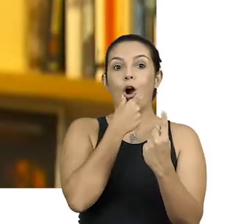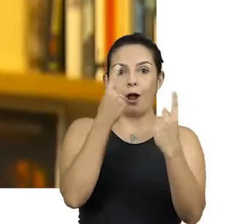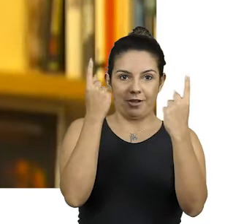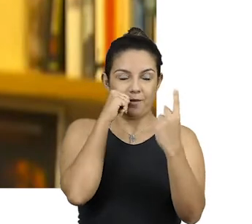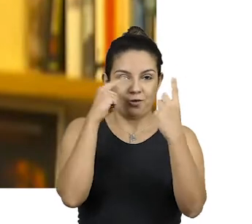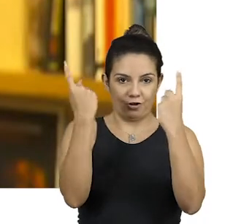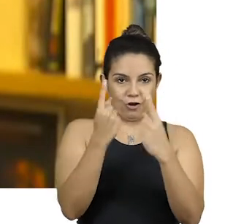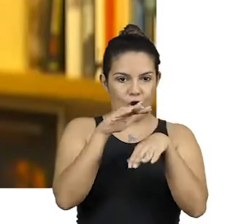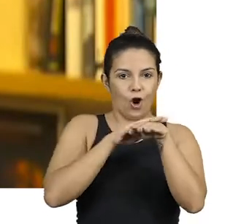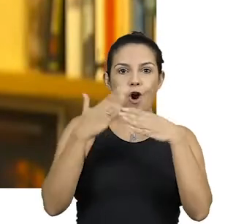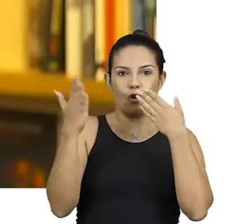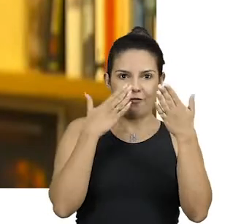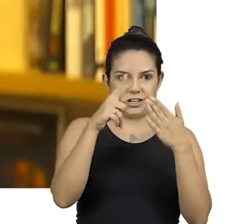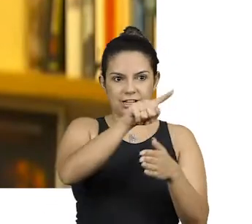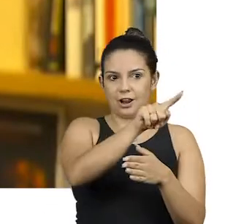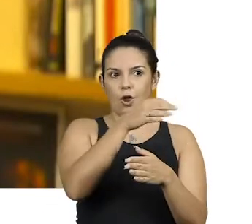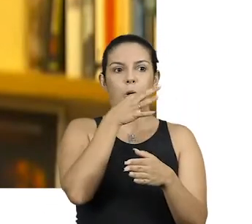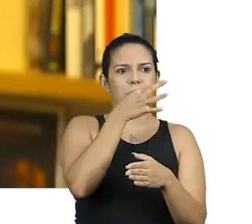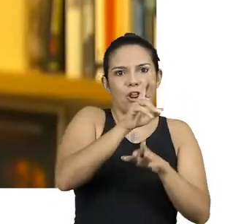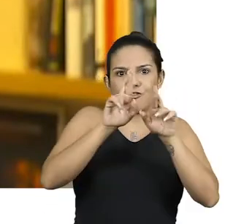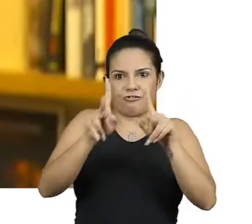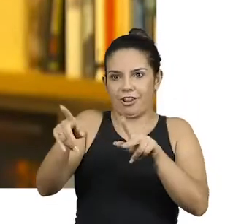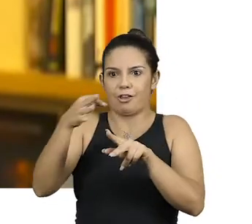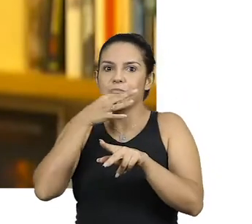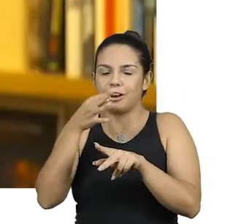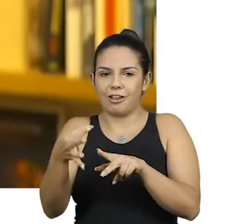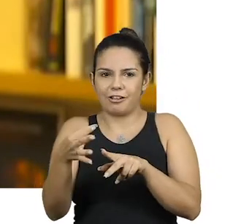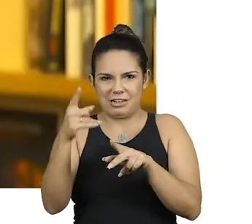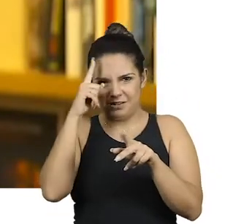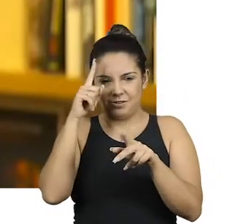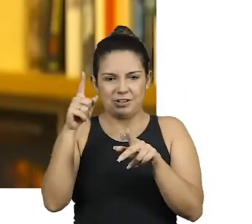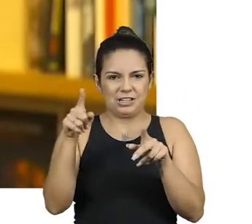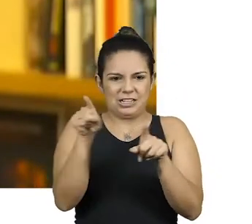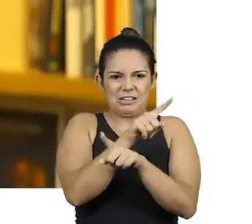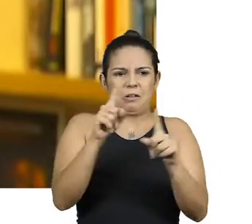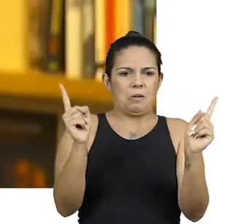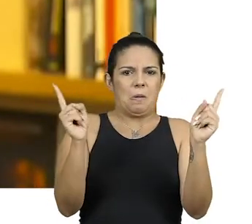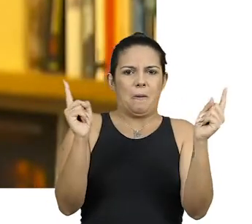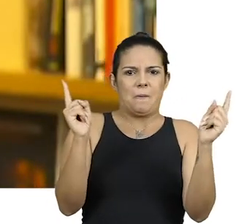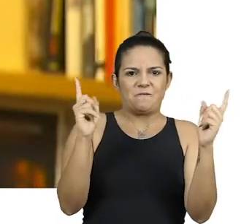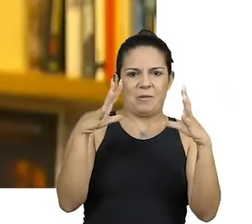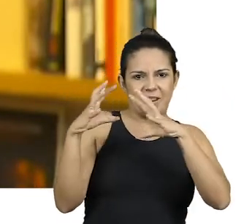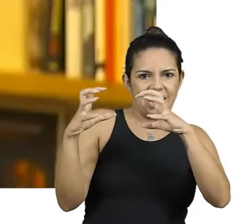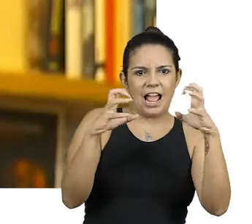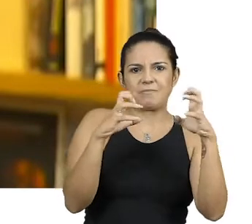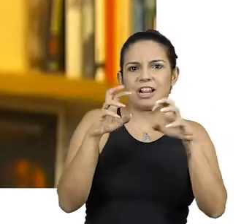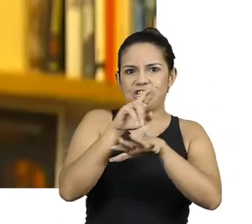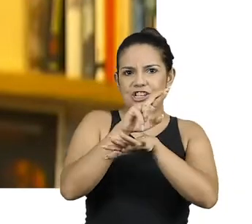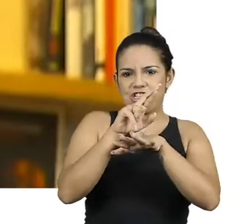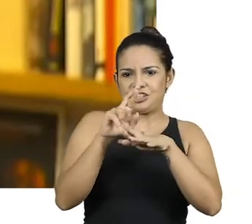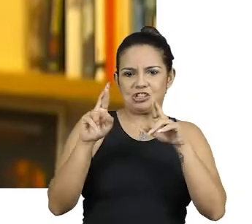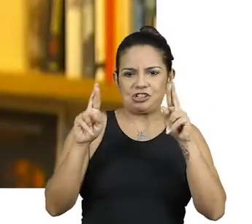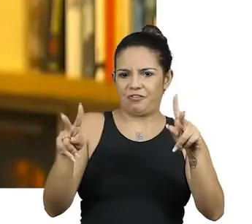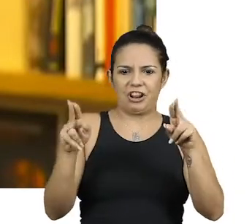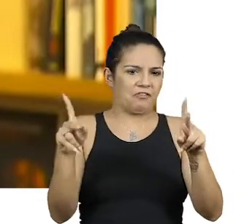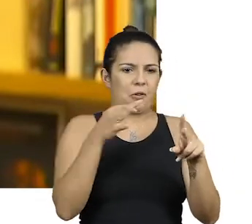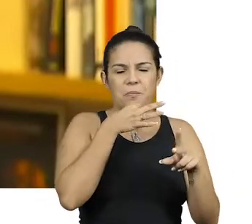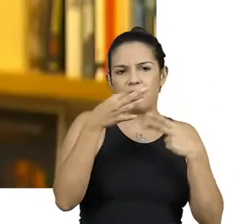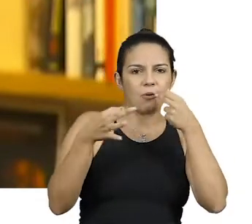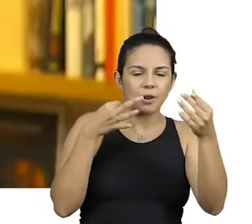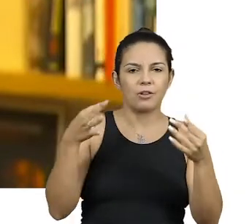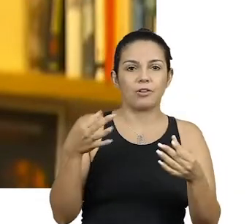Carvalho para conversarem, você ia estar esperando muito mais discordâncias e diferenças do que concordâncias.